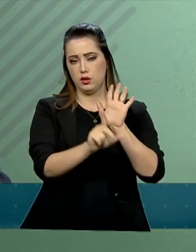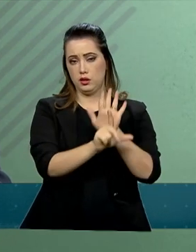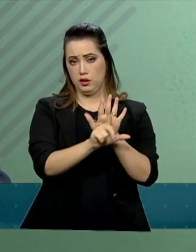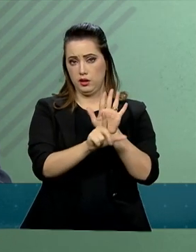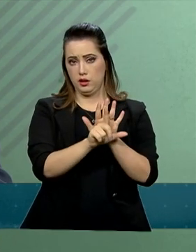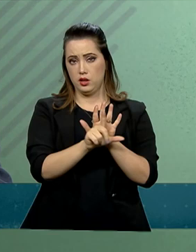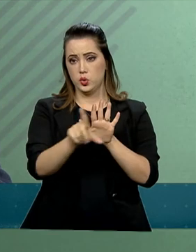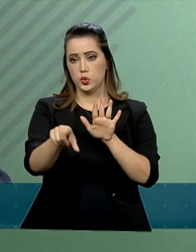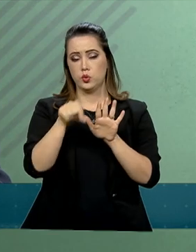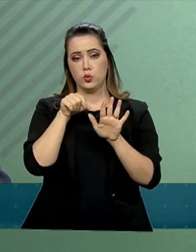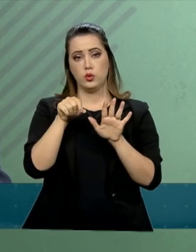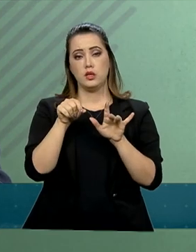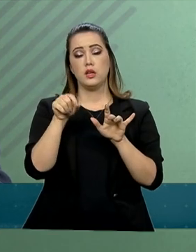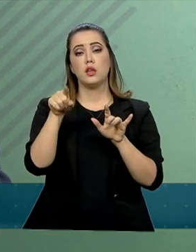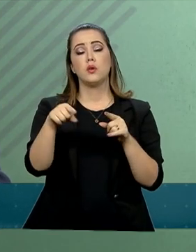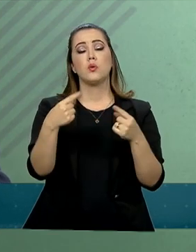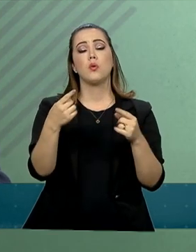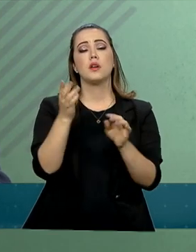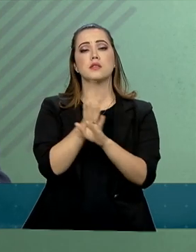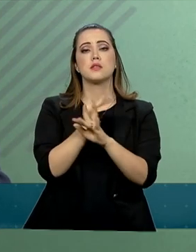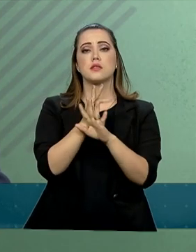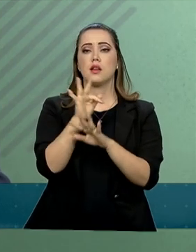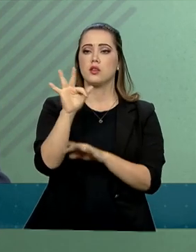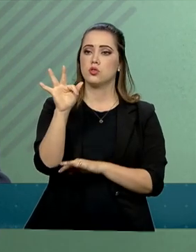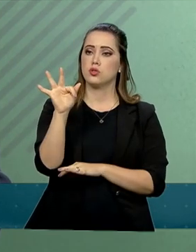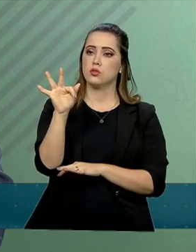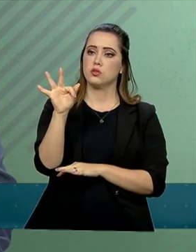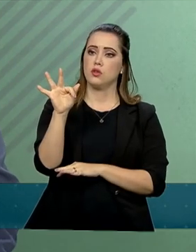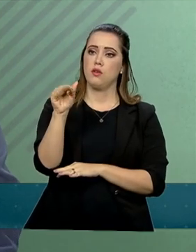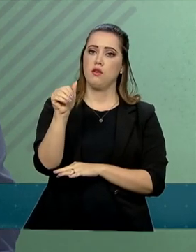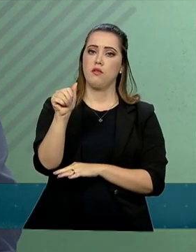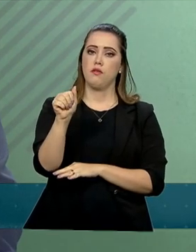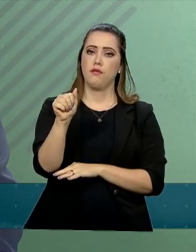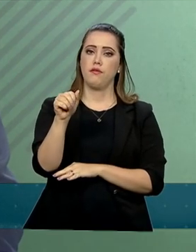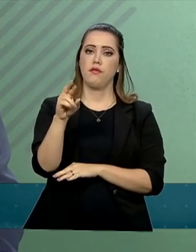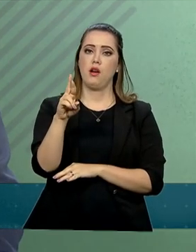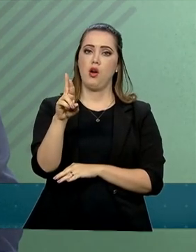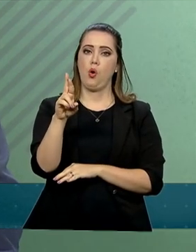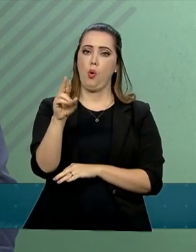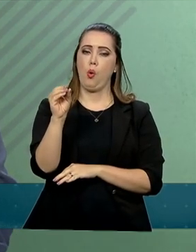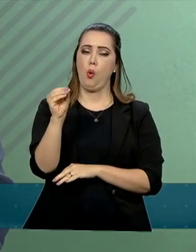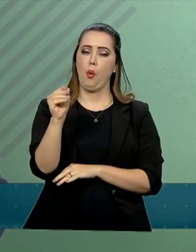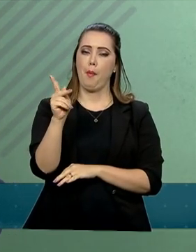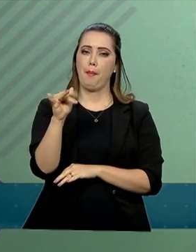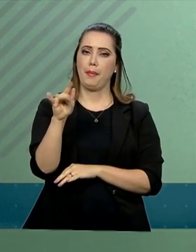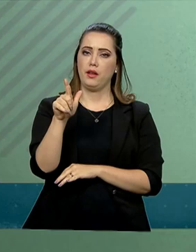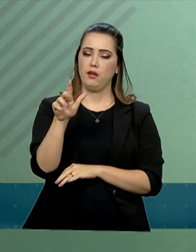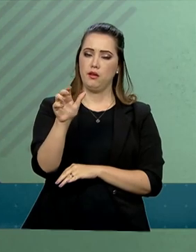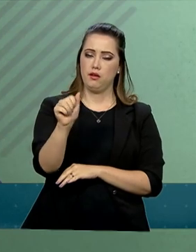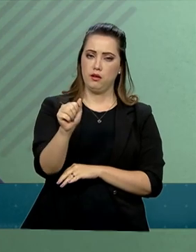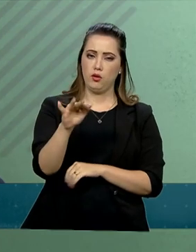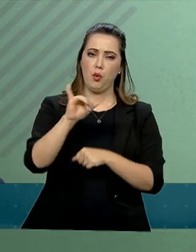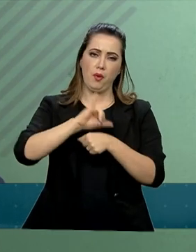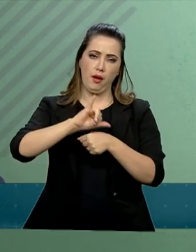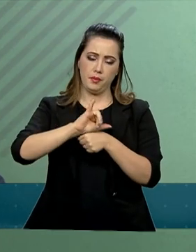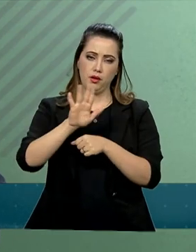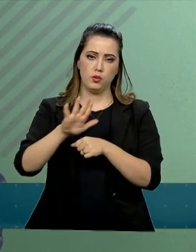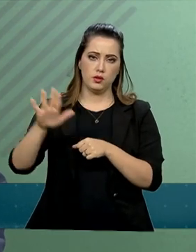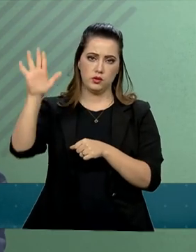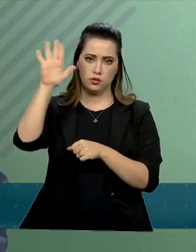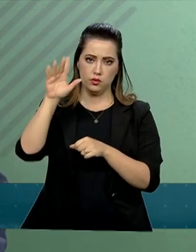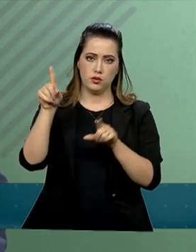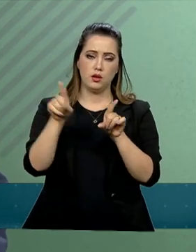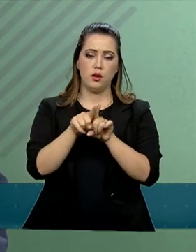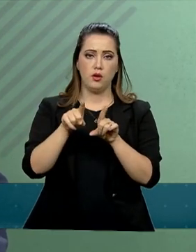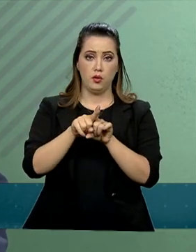Farroupilha de capital nacional do Moscatel. O senhor prefeito Clayton Gonçalves